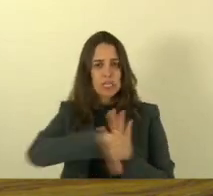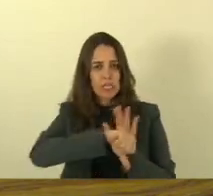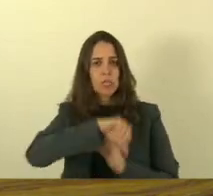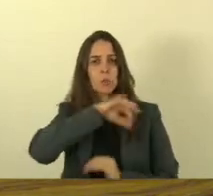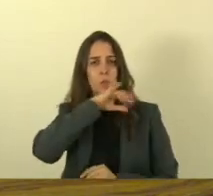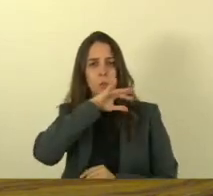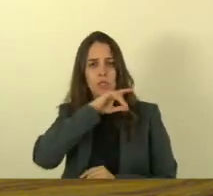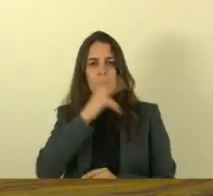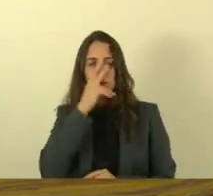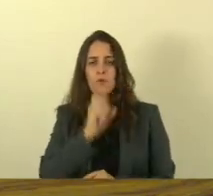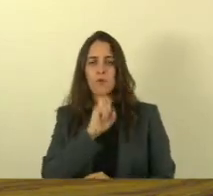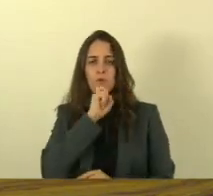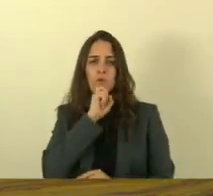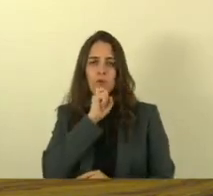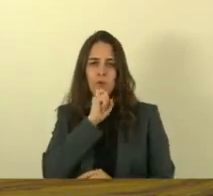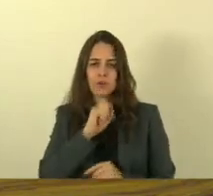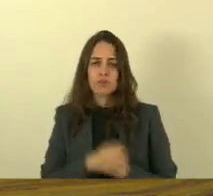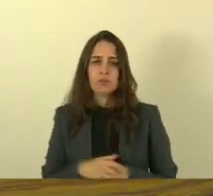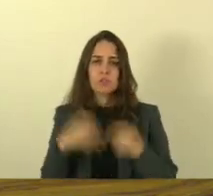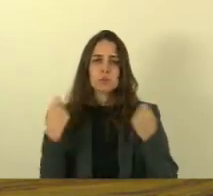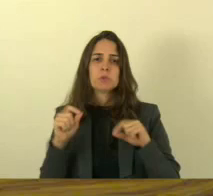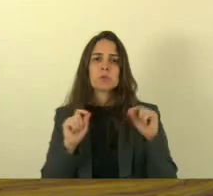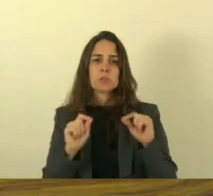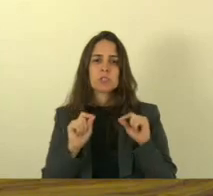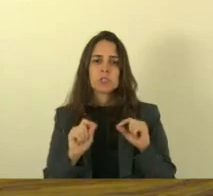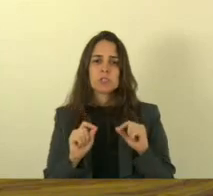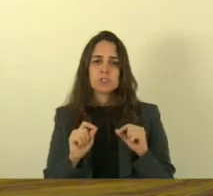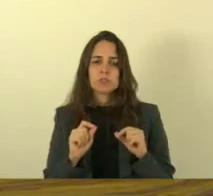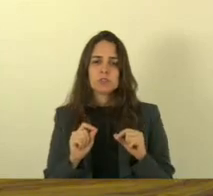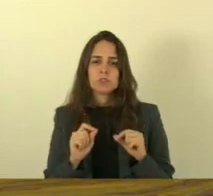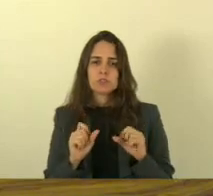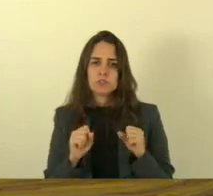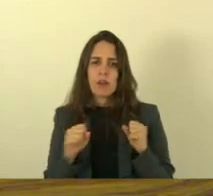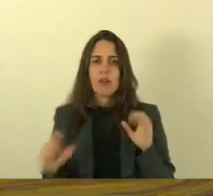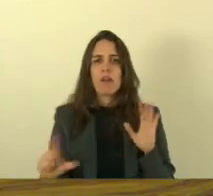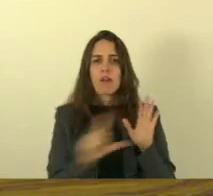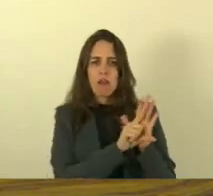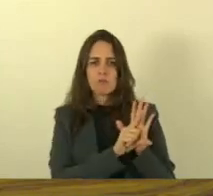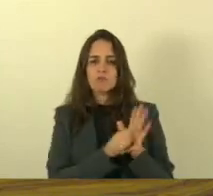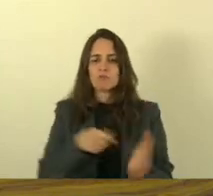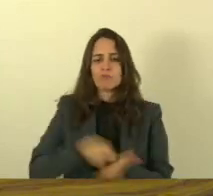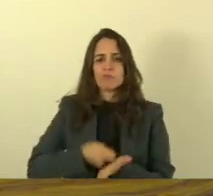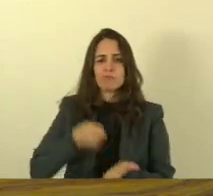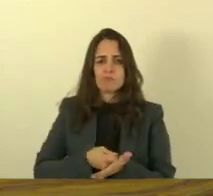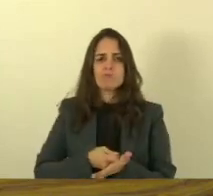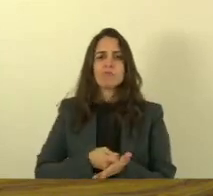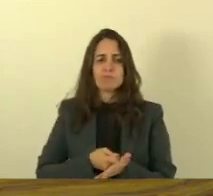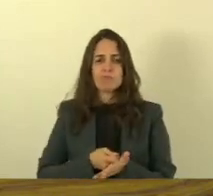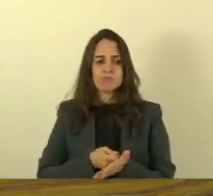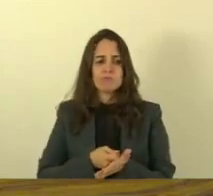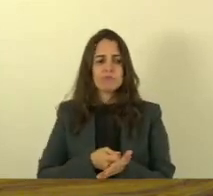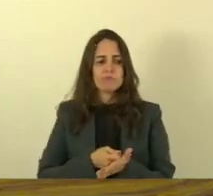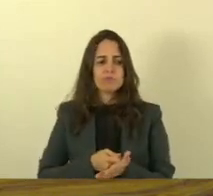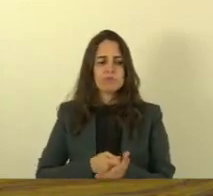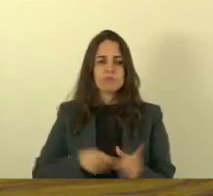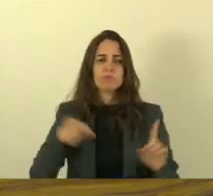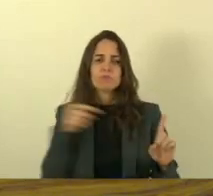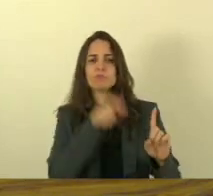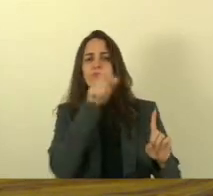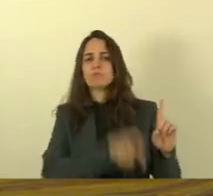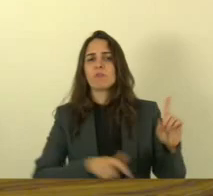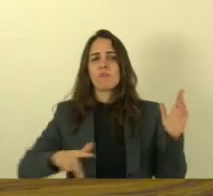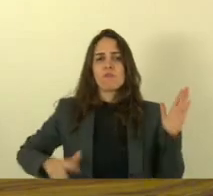frio dessa natureza é preciso ter o rigor da lei para punir este criminoso